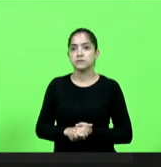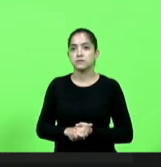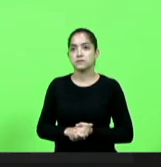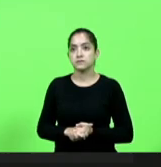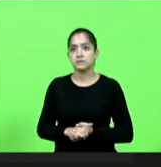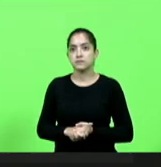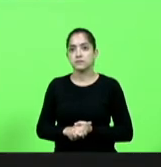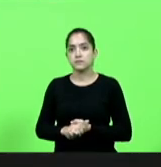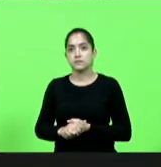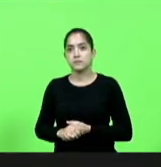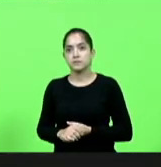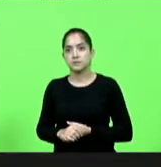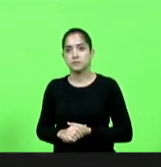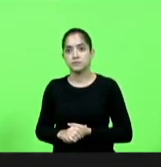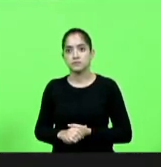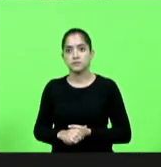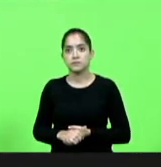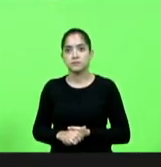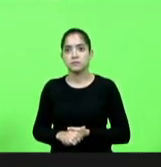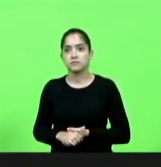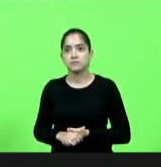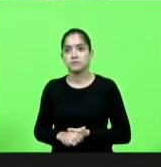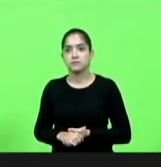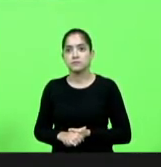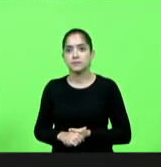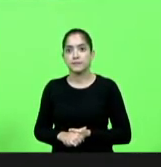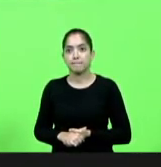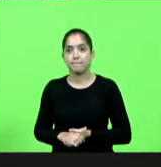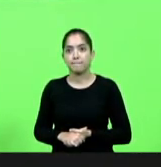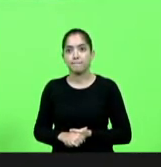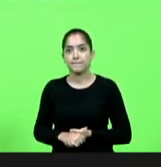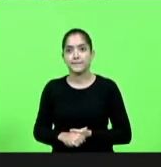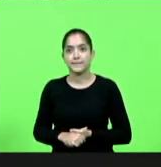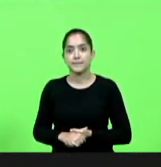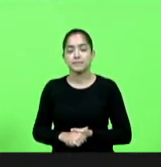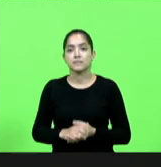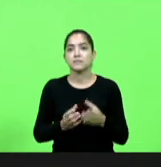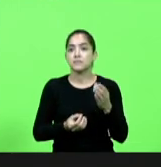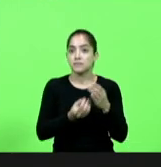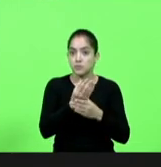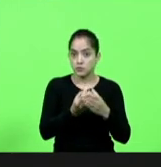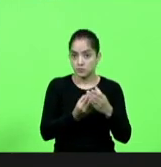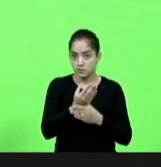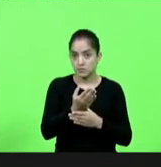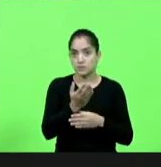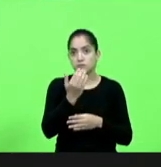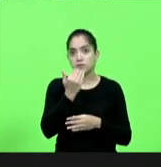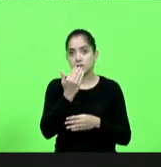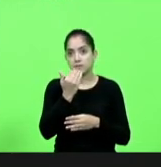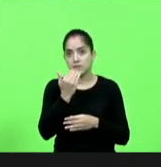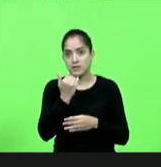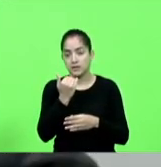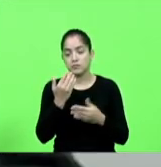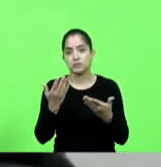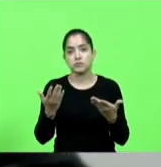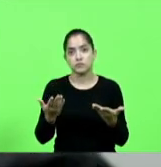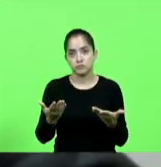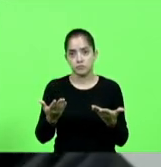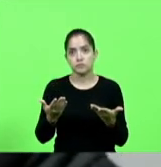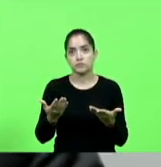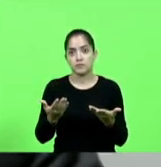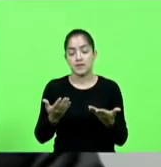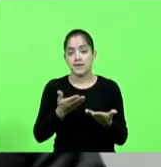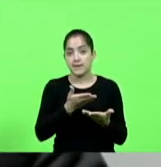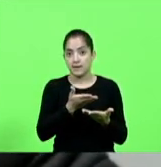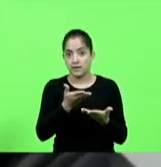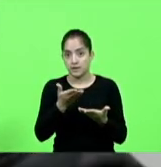o que diz respeito a produção do alimento o alimento este